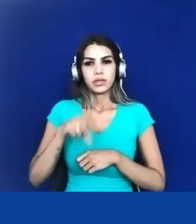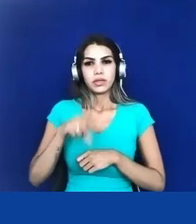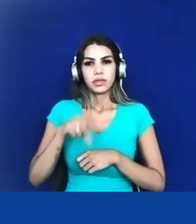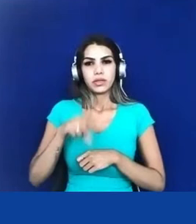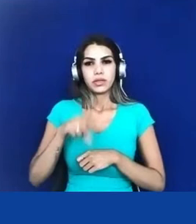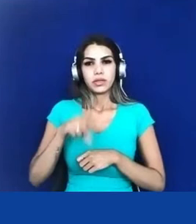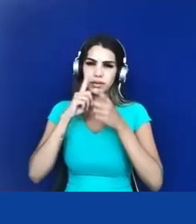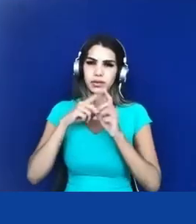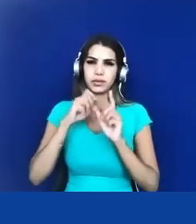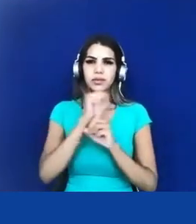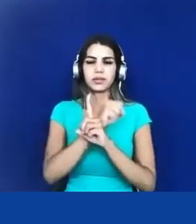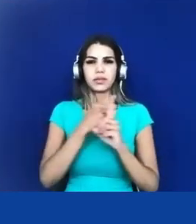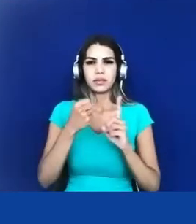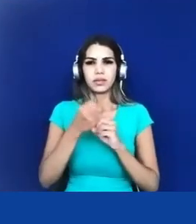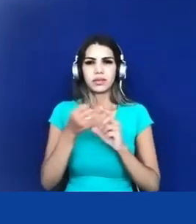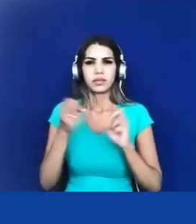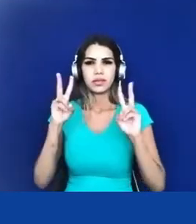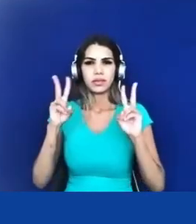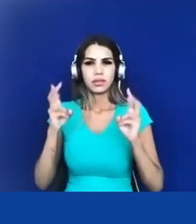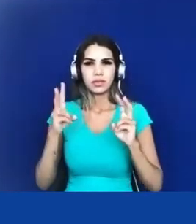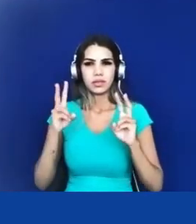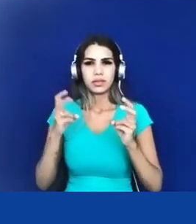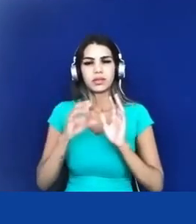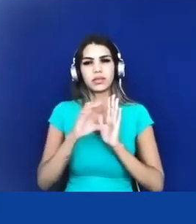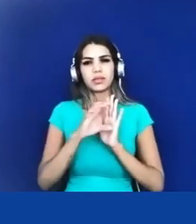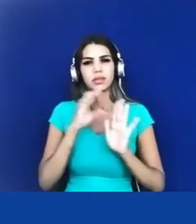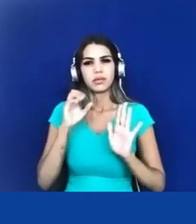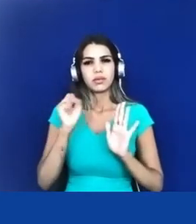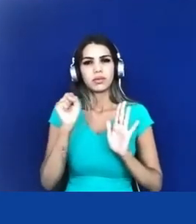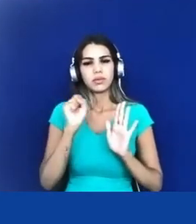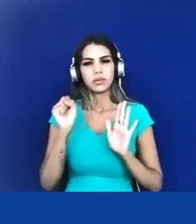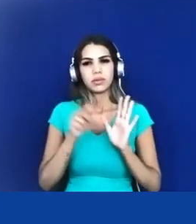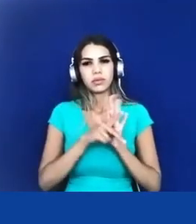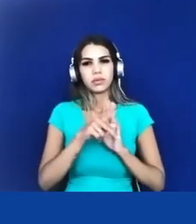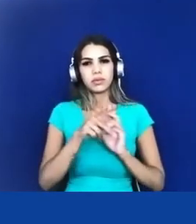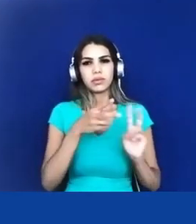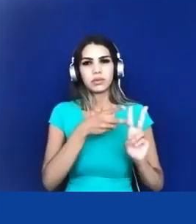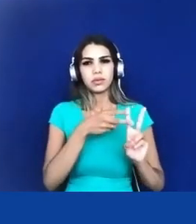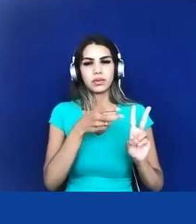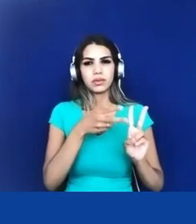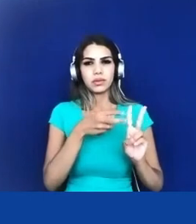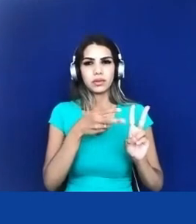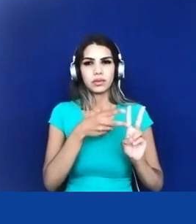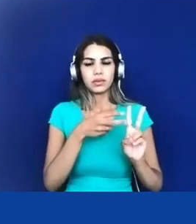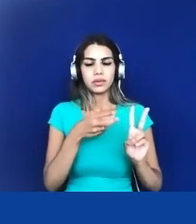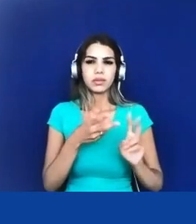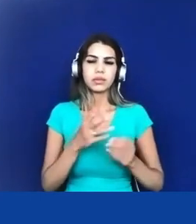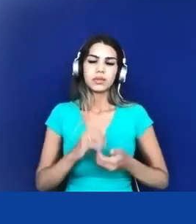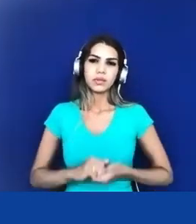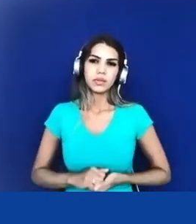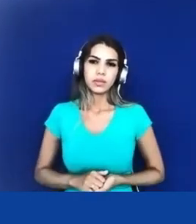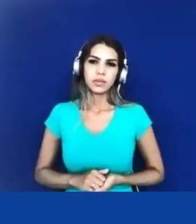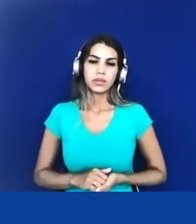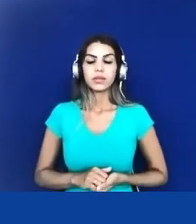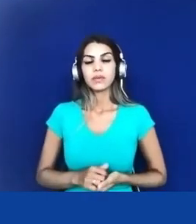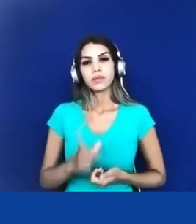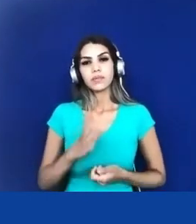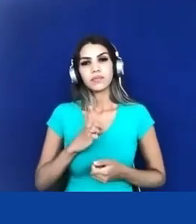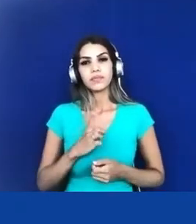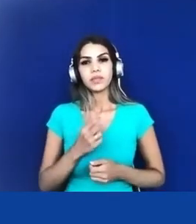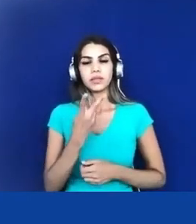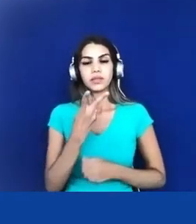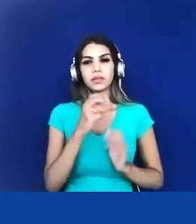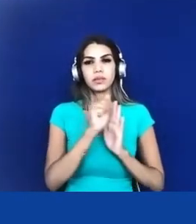da ordem social capítulo oitavo dos índios ele além de trazer dois artigos extremamente